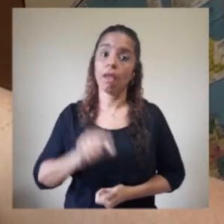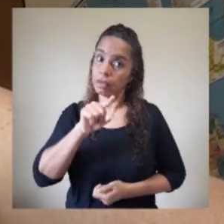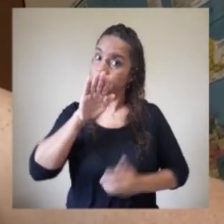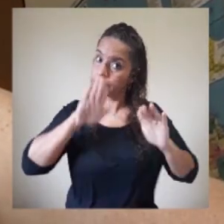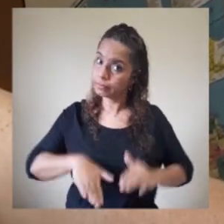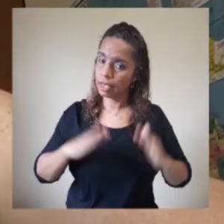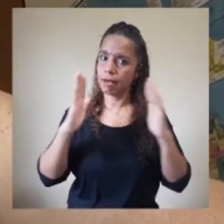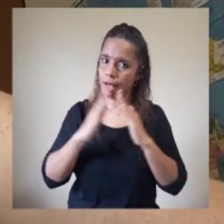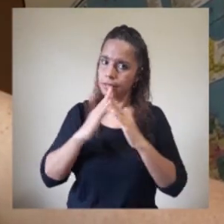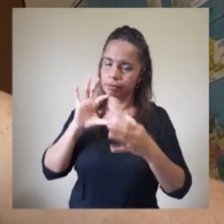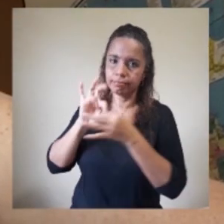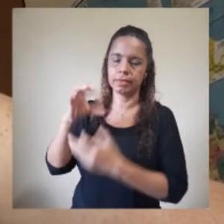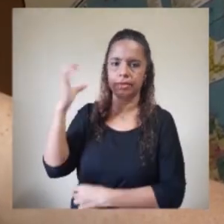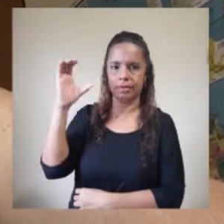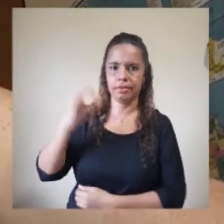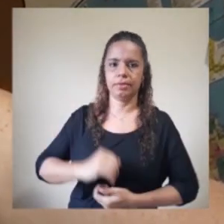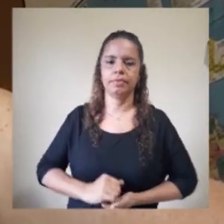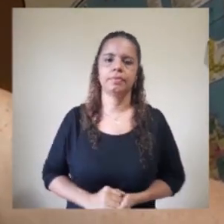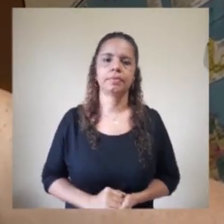Fique em casa com a ciência. Fique